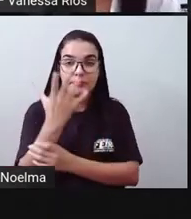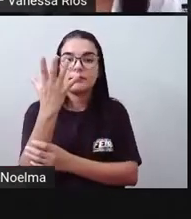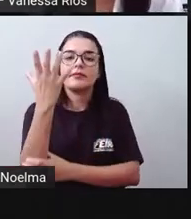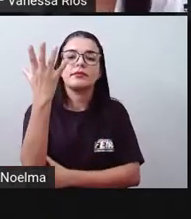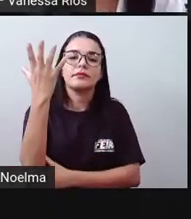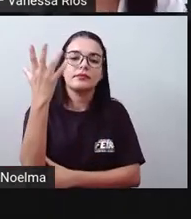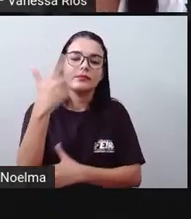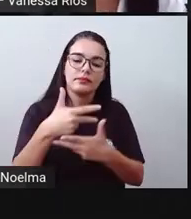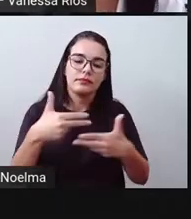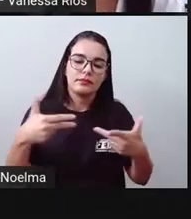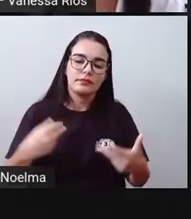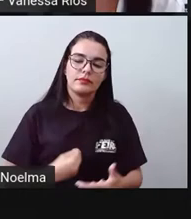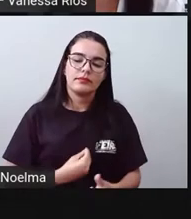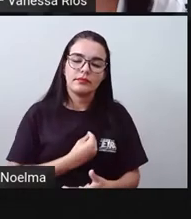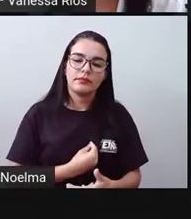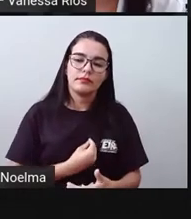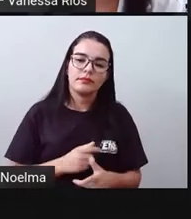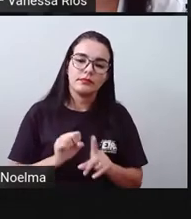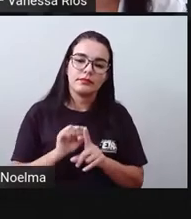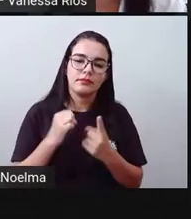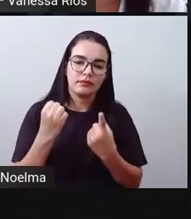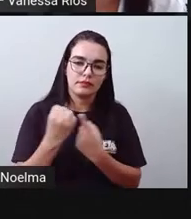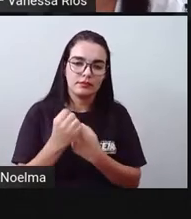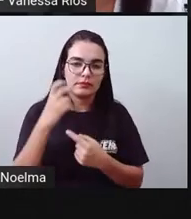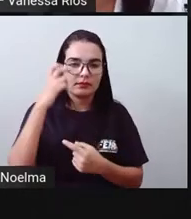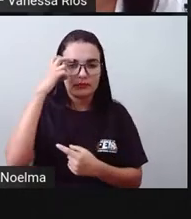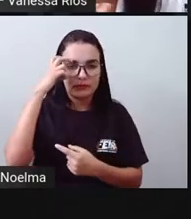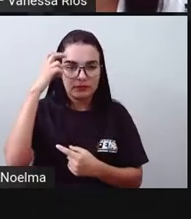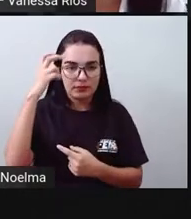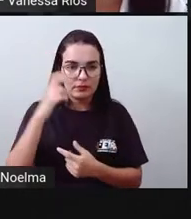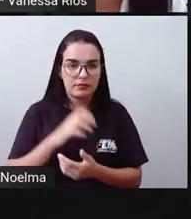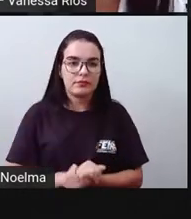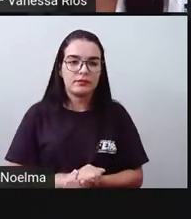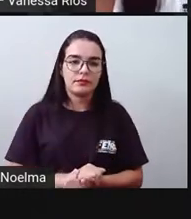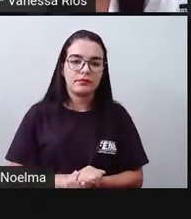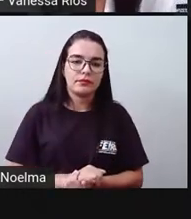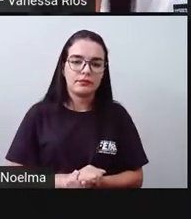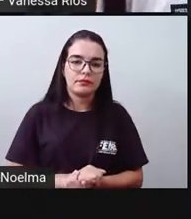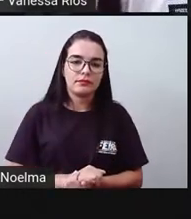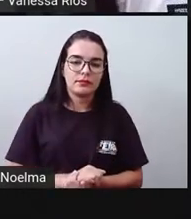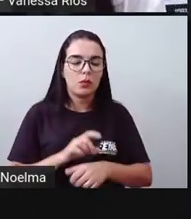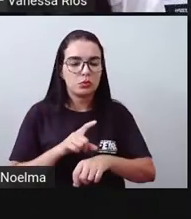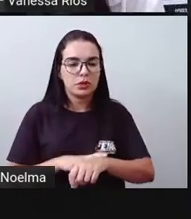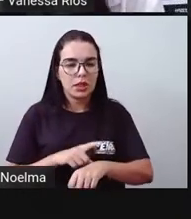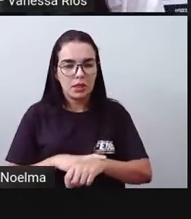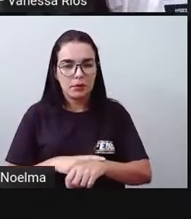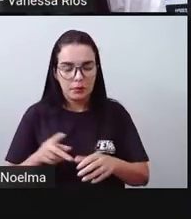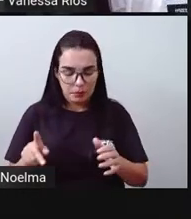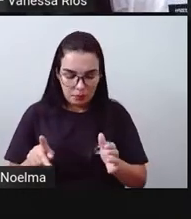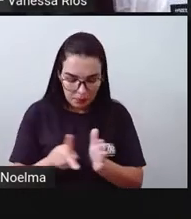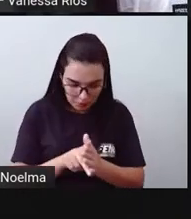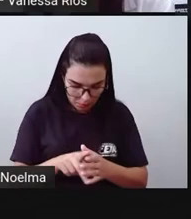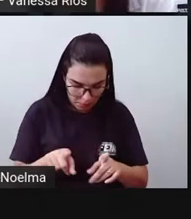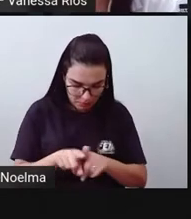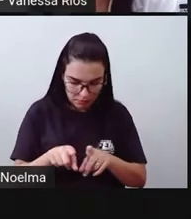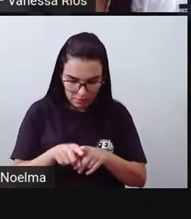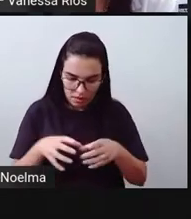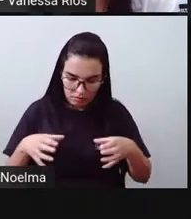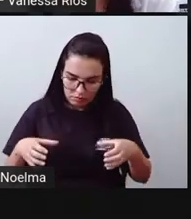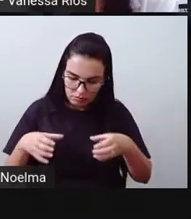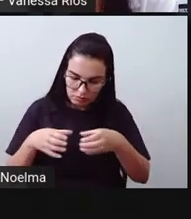aquilo que eles vivenciam em sua cultura. Em determinado tempo, em determinado espaço,